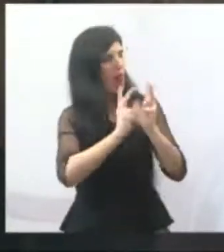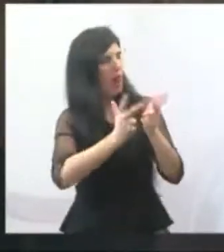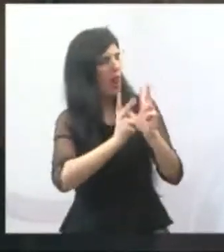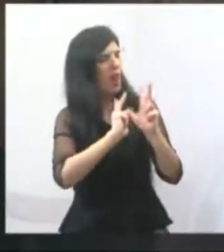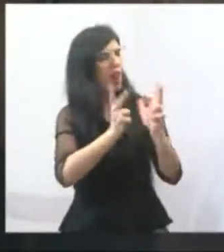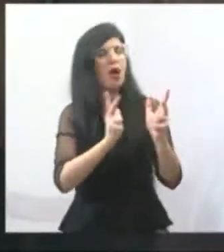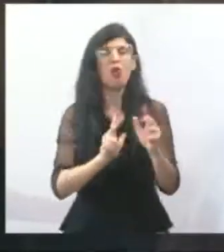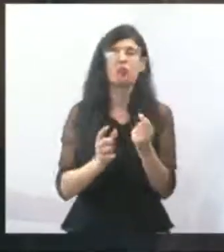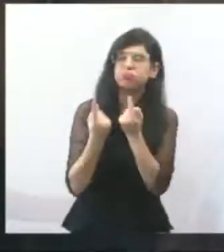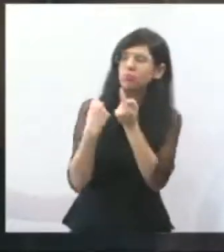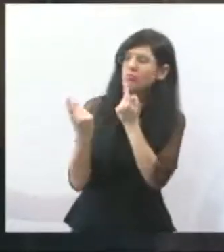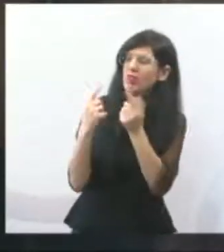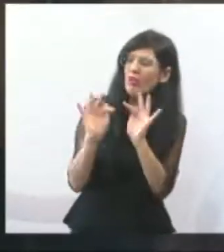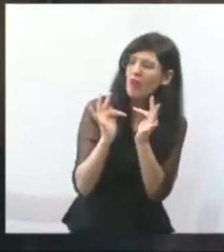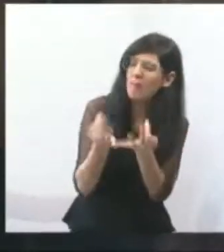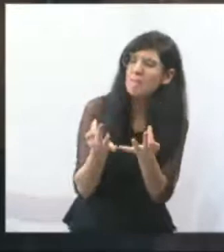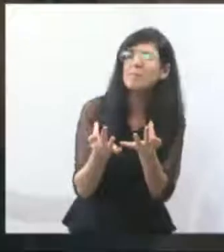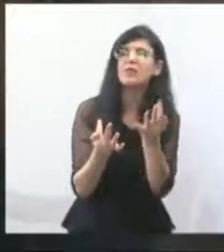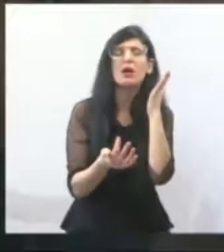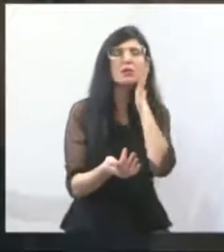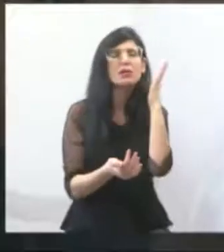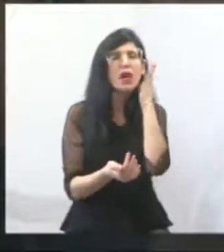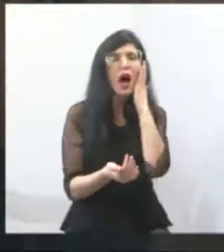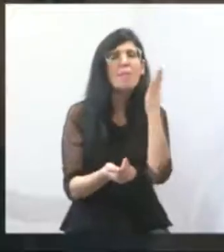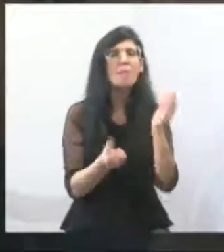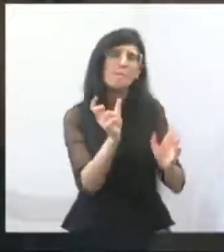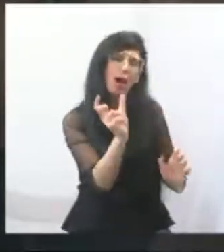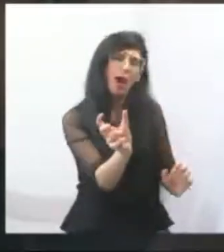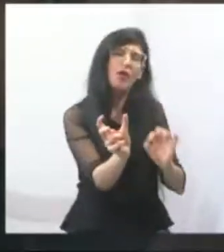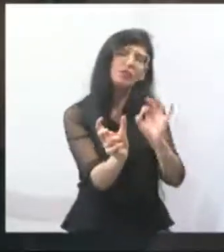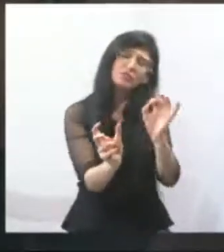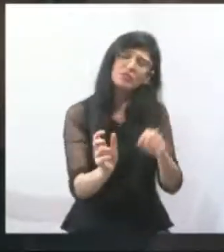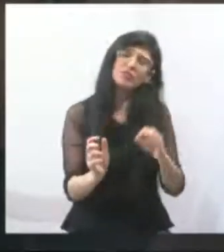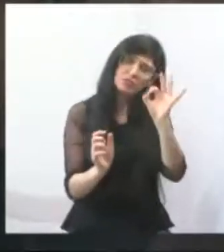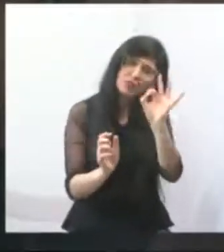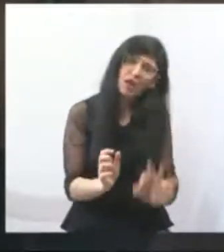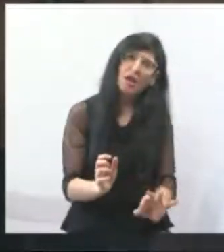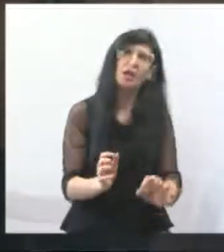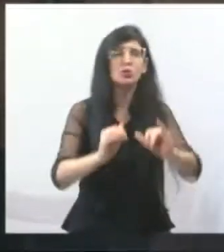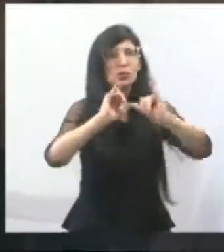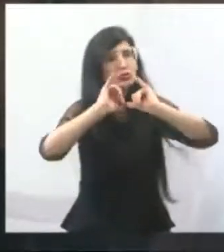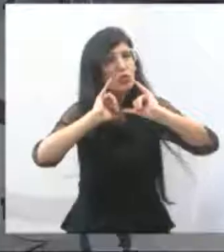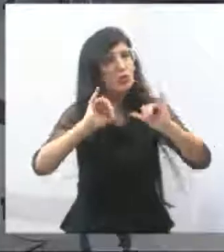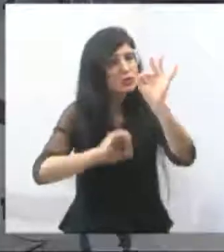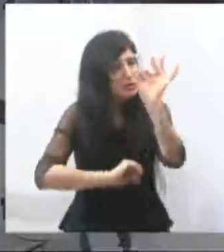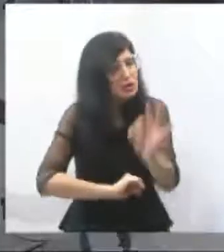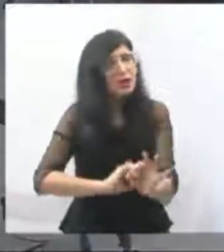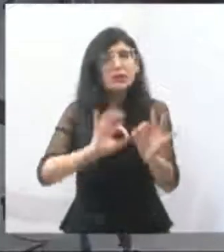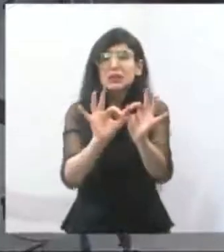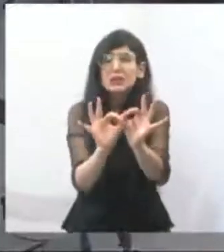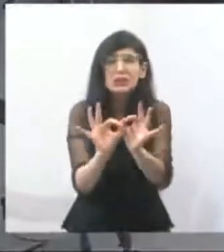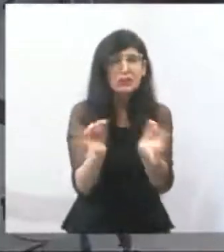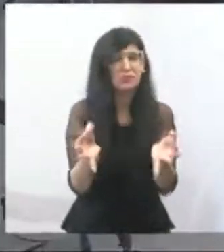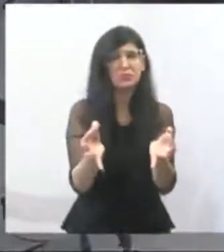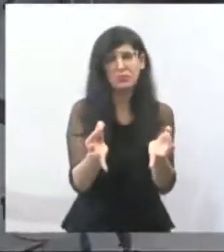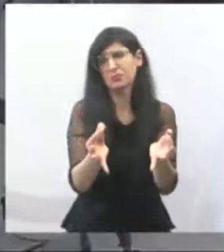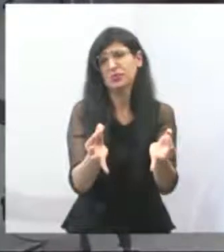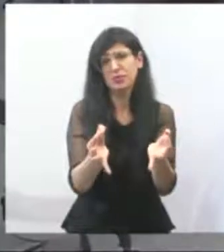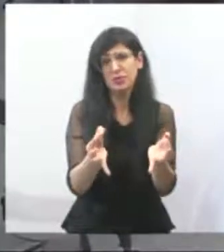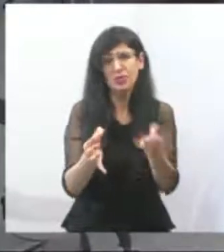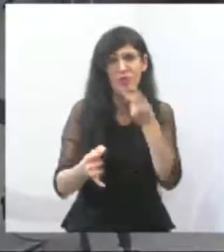Então acho que isso que você coloca é fundamental, a gente ter a informação clara. Clara e simples, simples.